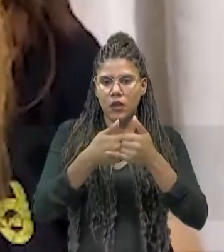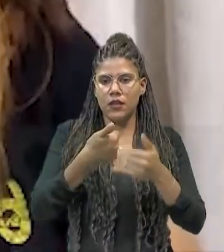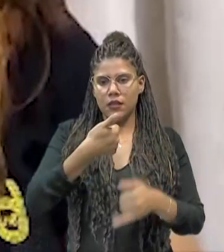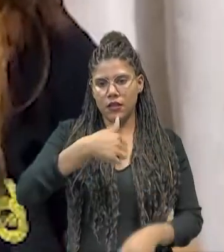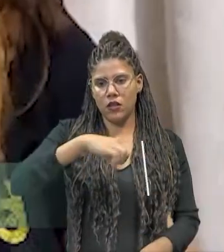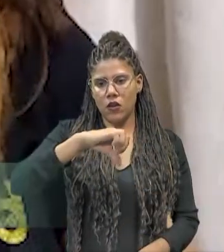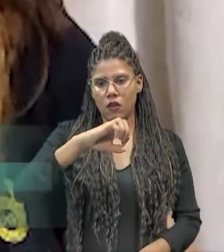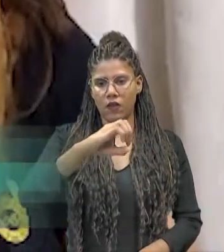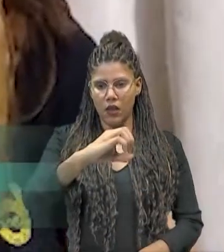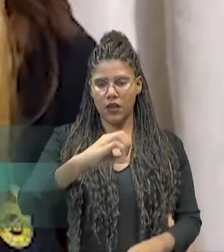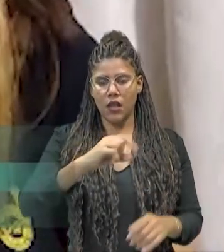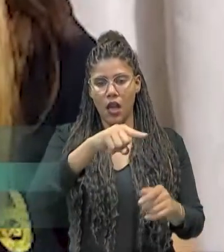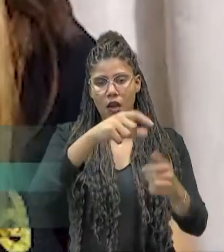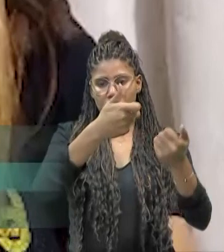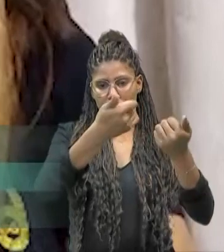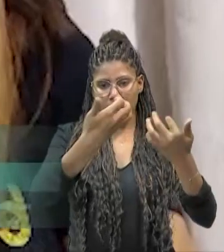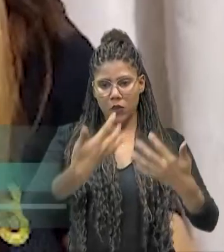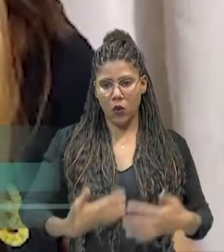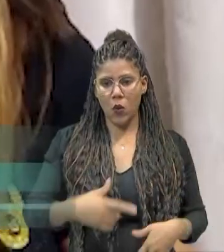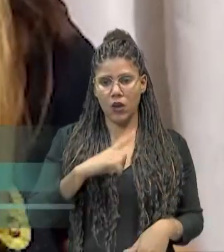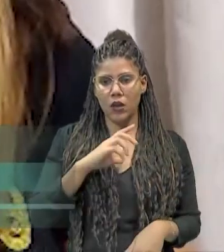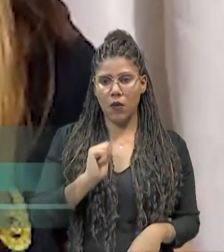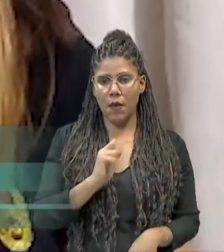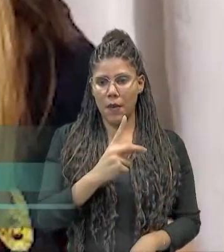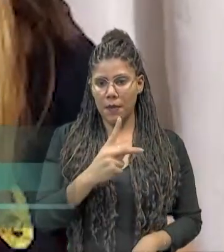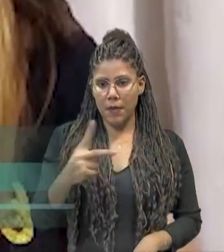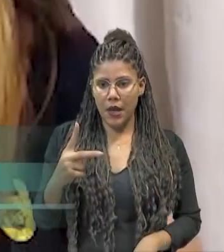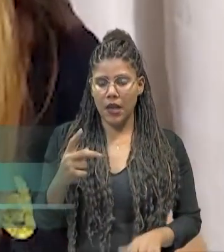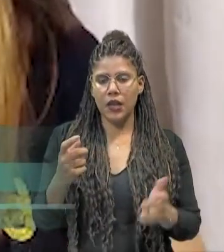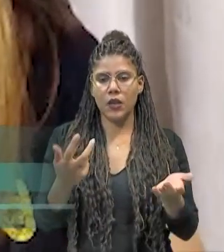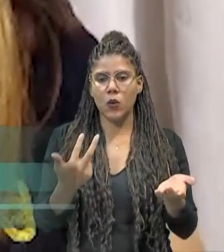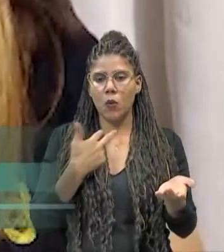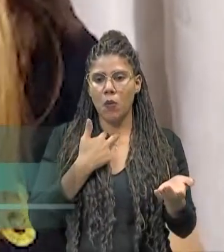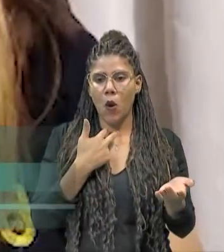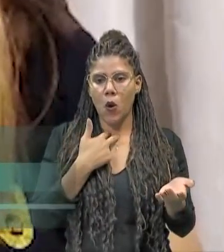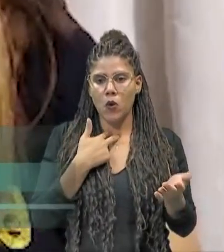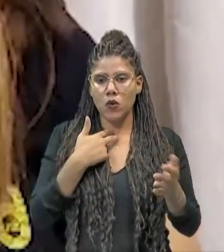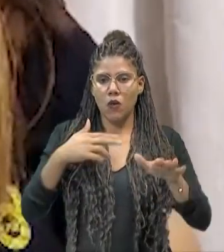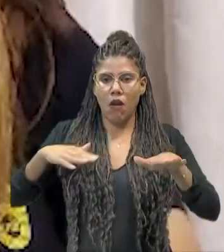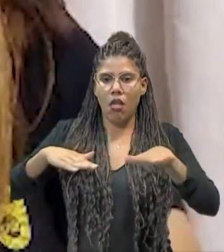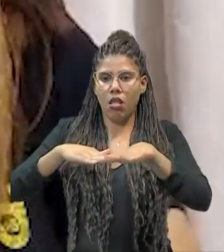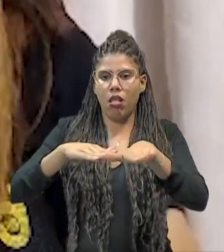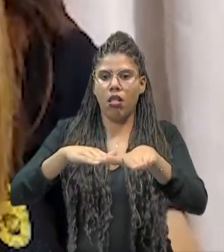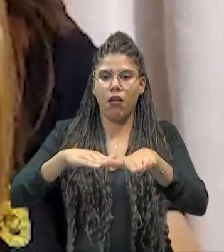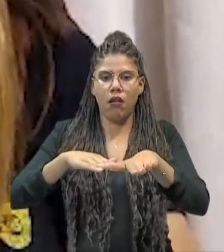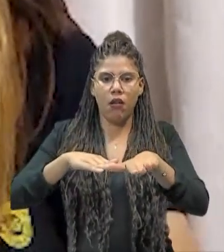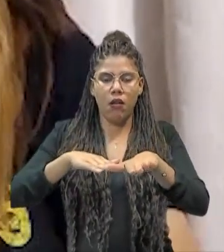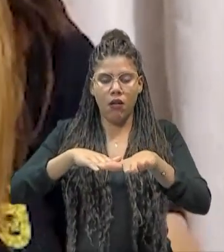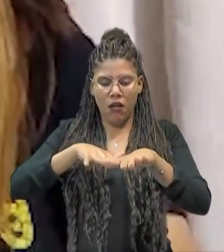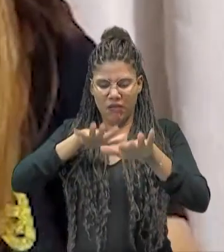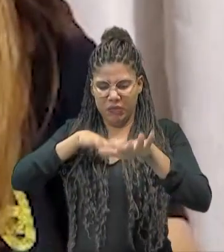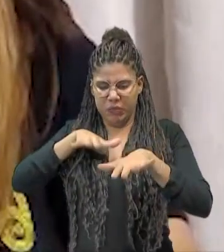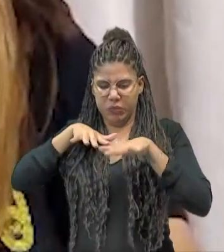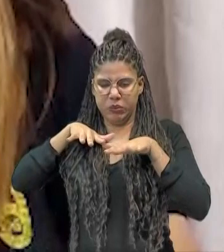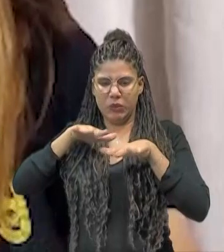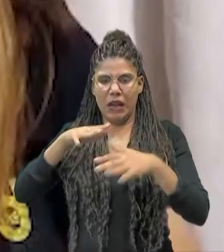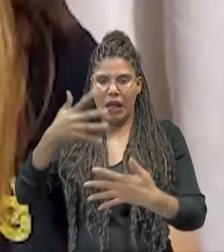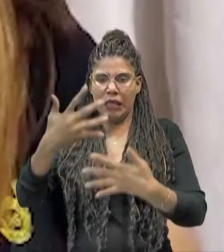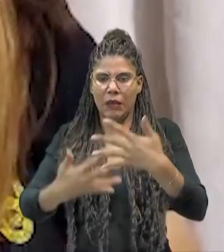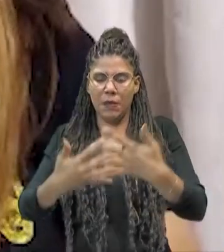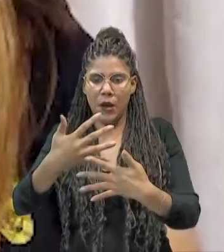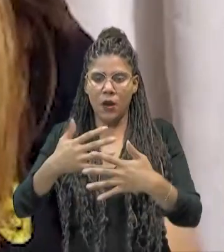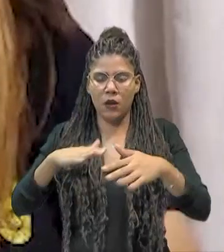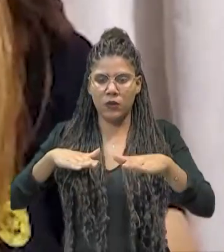190 me informou que existia esse aplicativo, que eu não poderia ficar atrapalhando o fluxo dos carros.